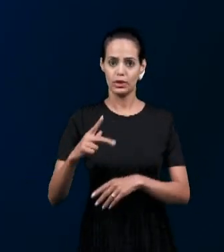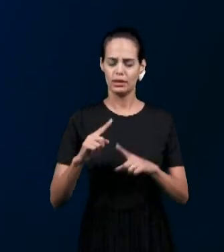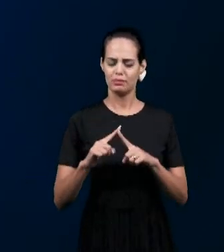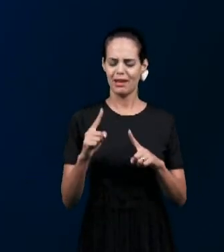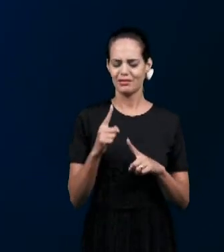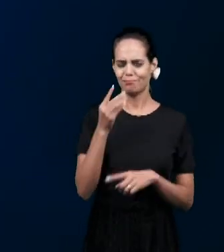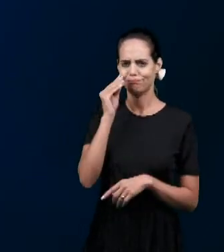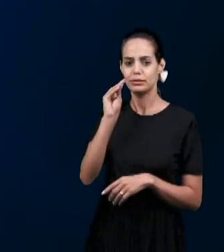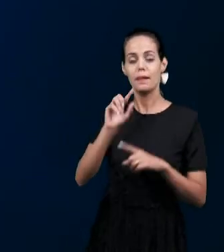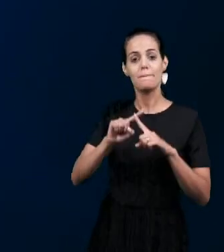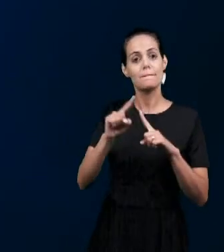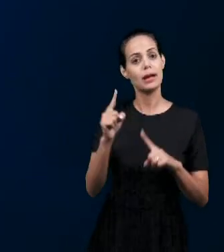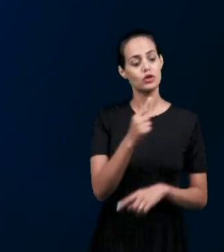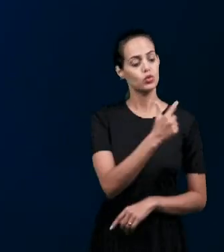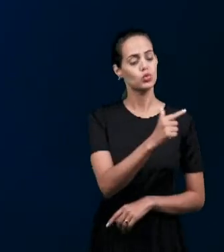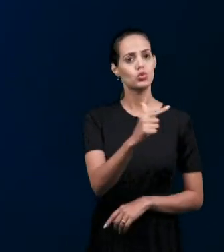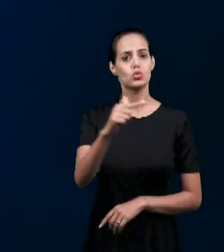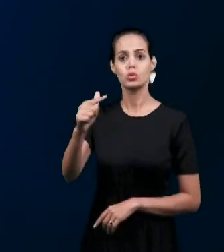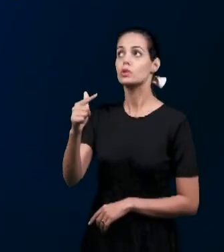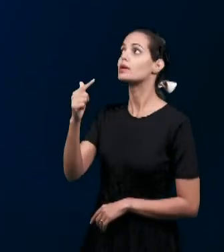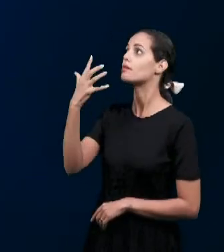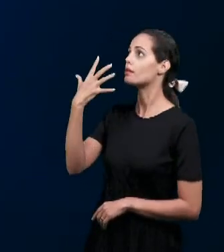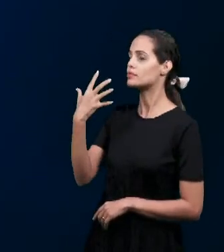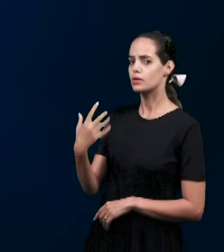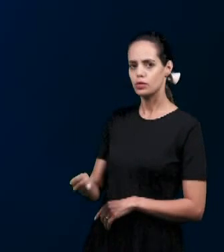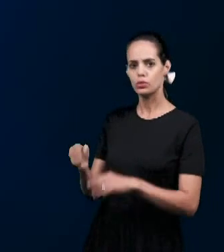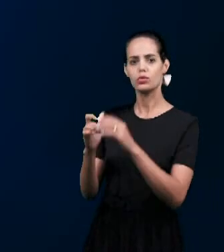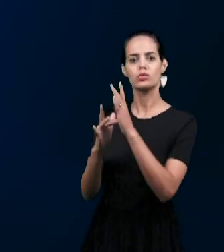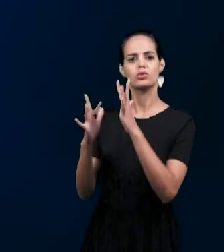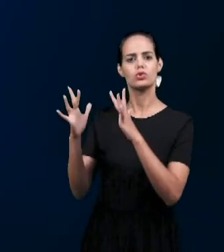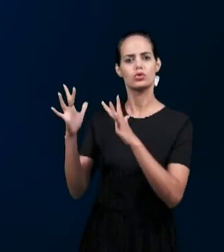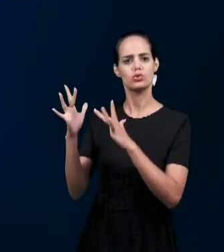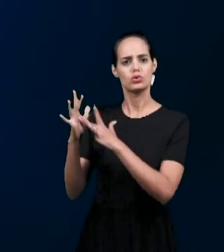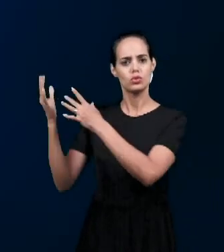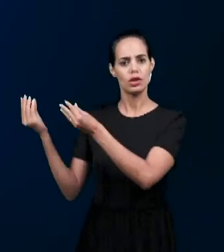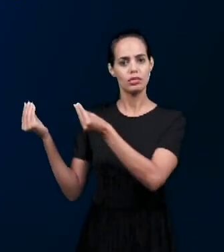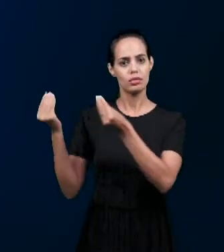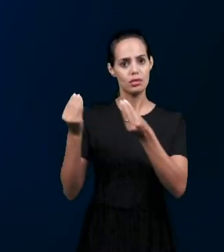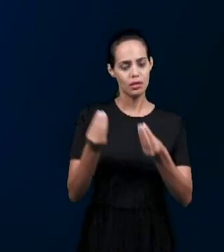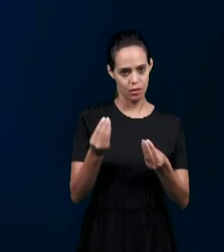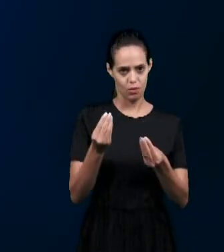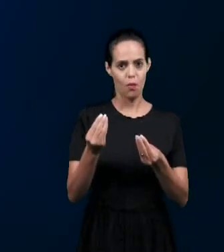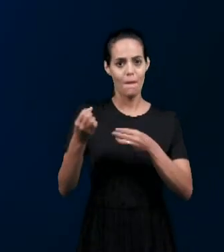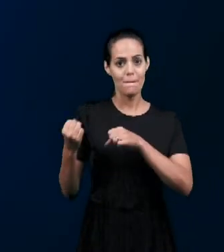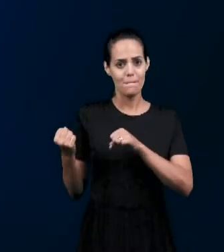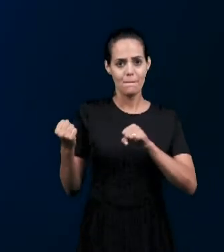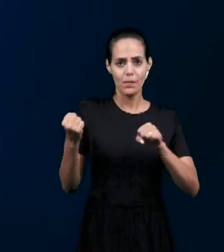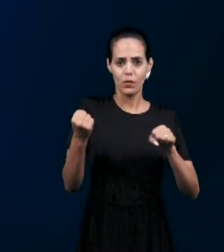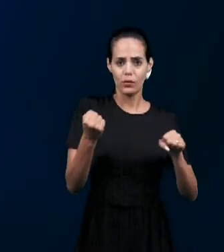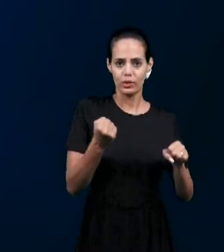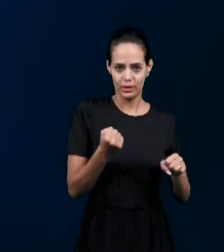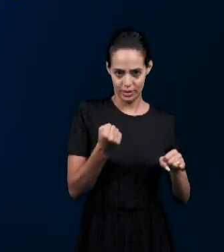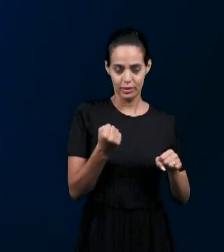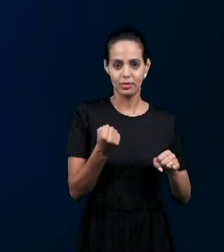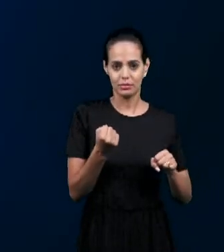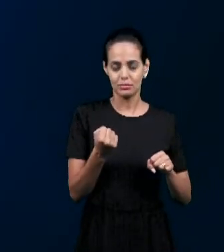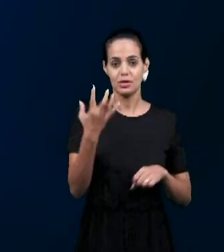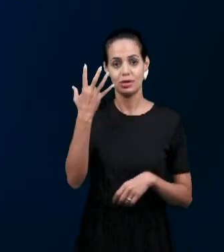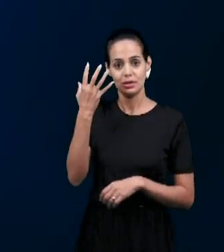receberam Deu-lhes o poder de serem feitos Filhos de Deus Aos que creem em seu nome